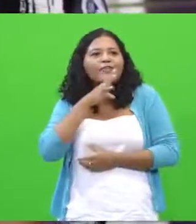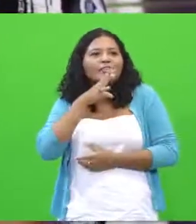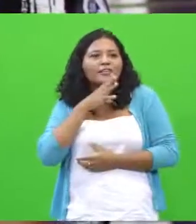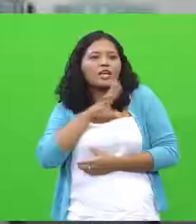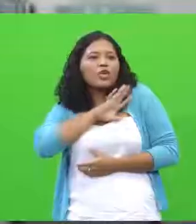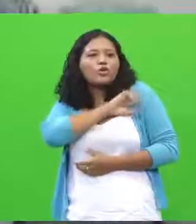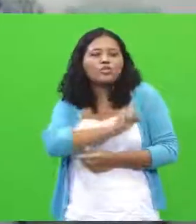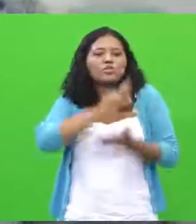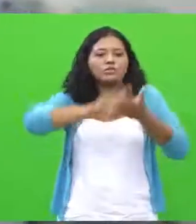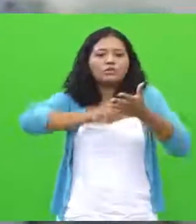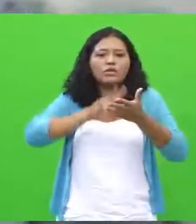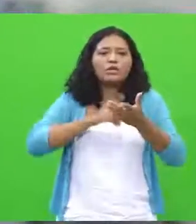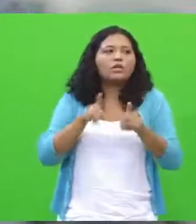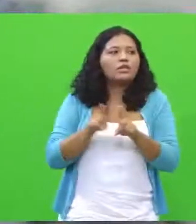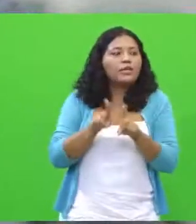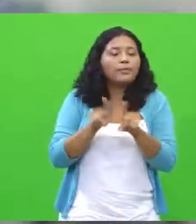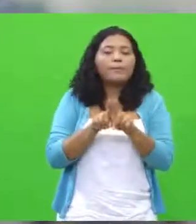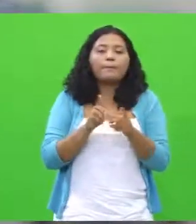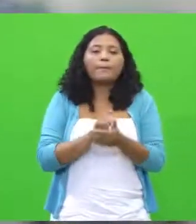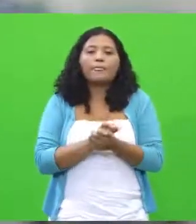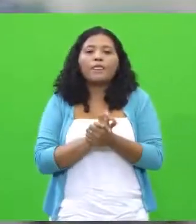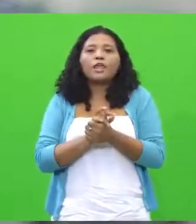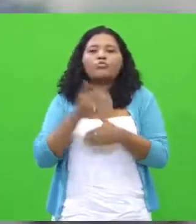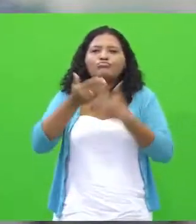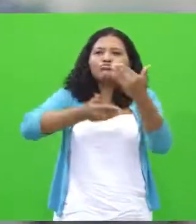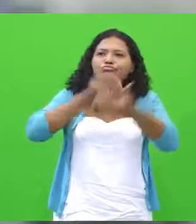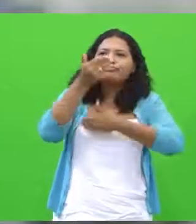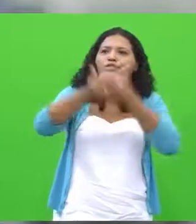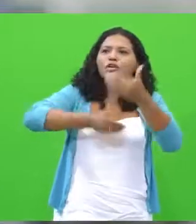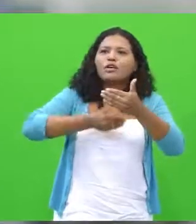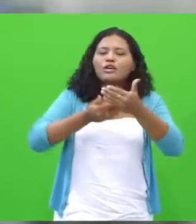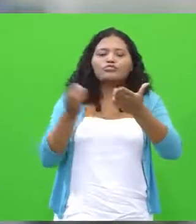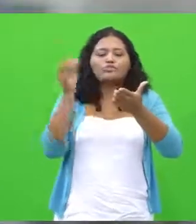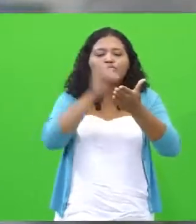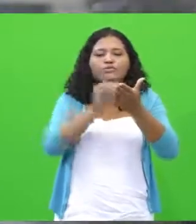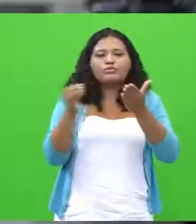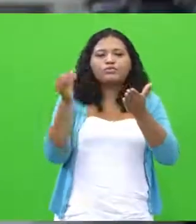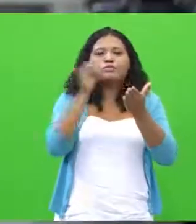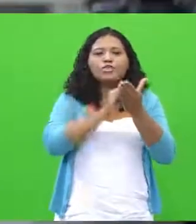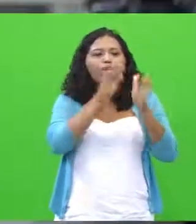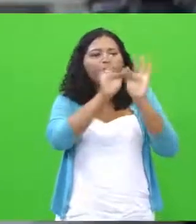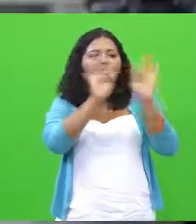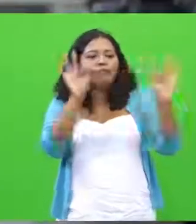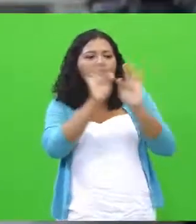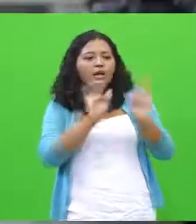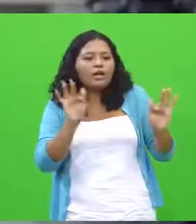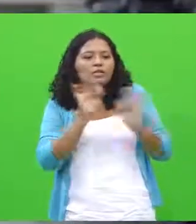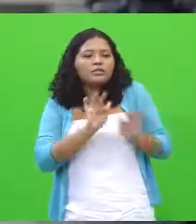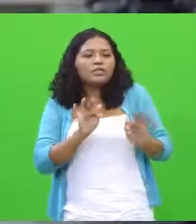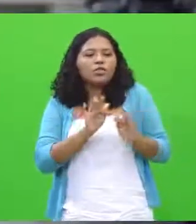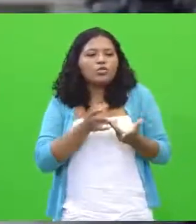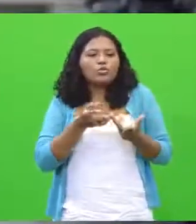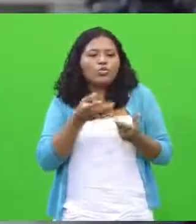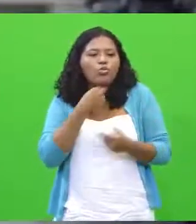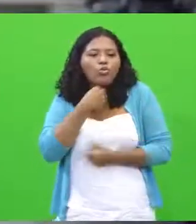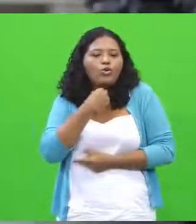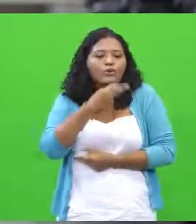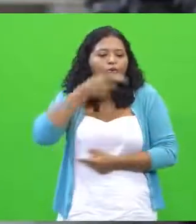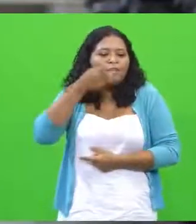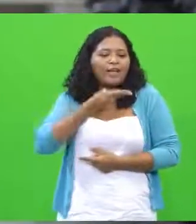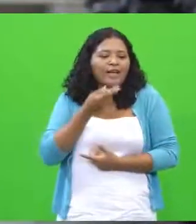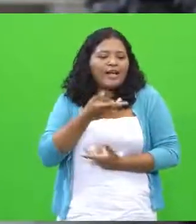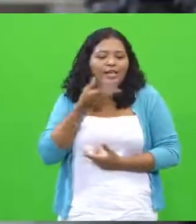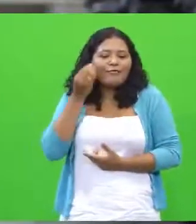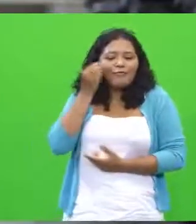aprende com o tempo, que é a colocação de frases. Por exemplo, eu não posso dizer que eu vim através do professor, porque senão eu vou parei o